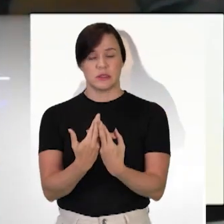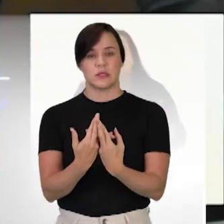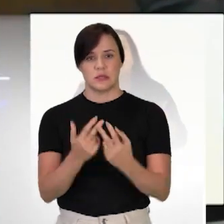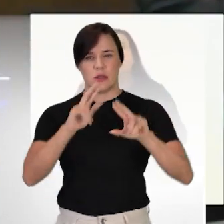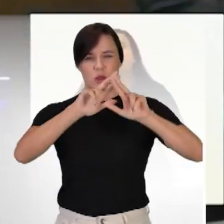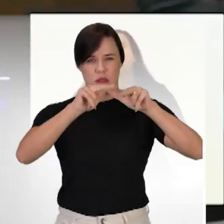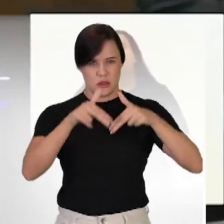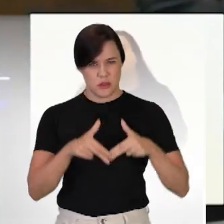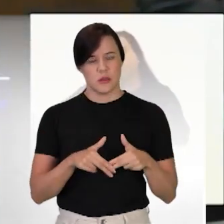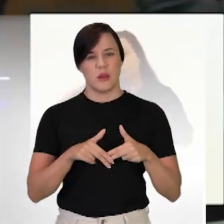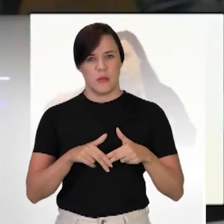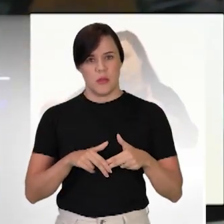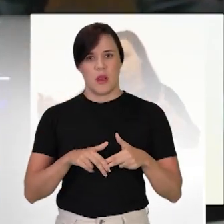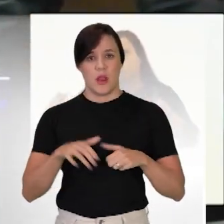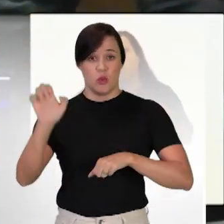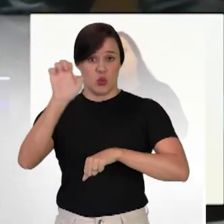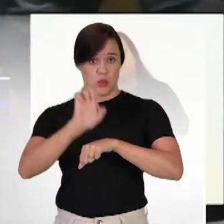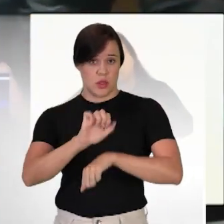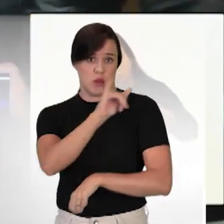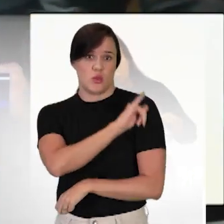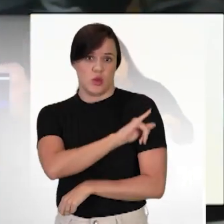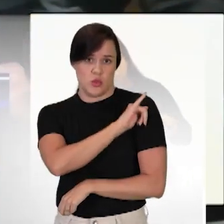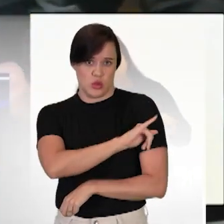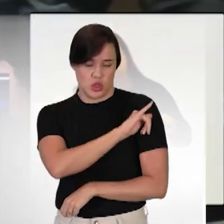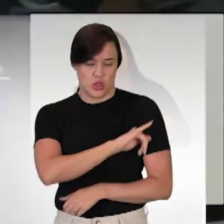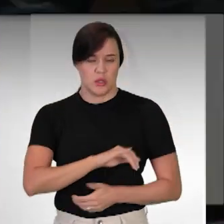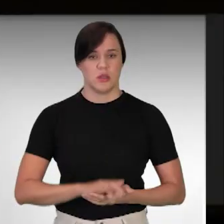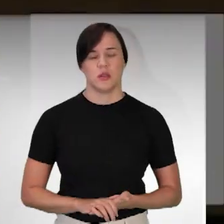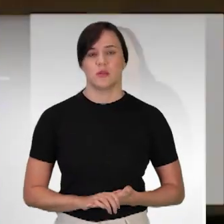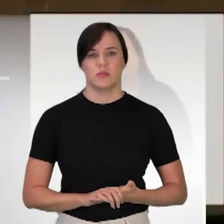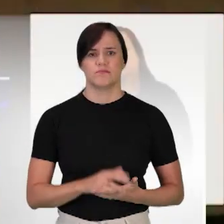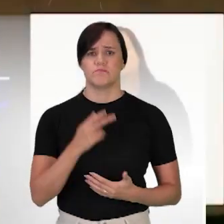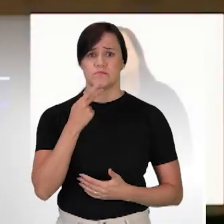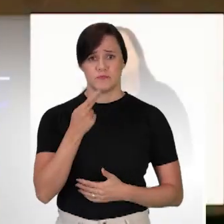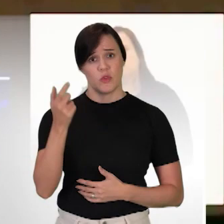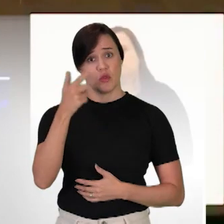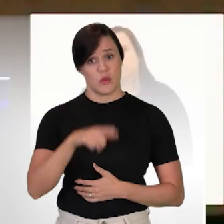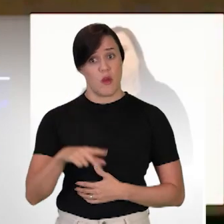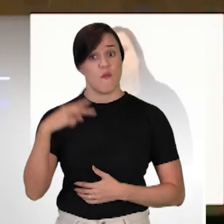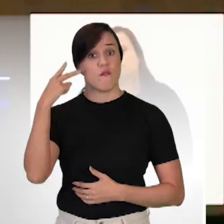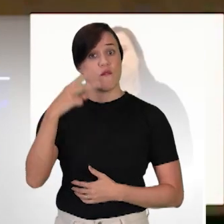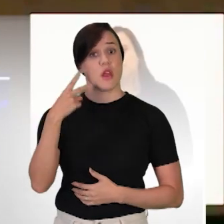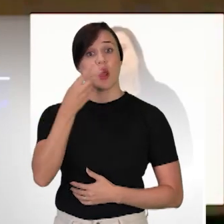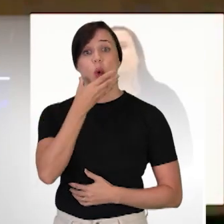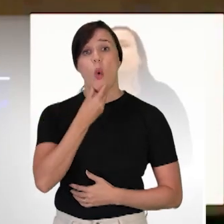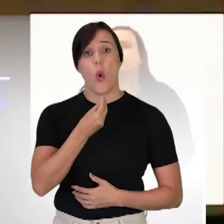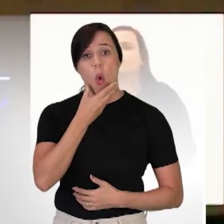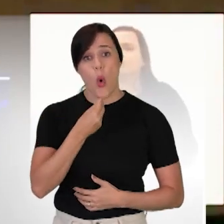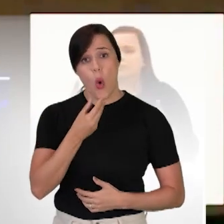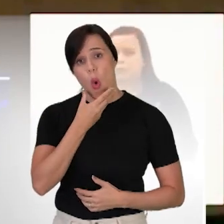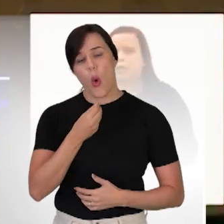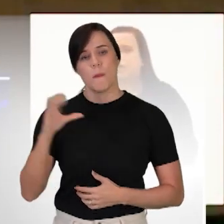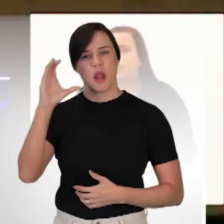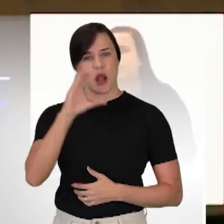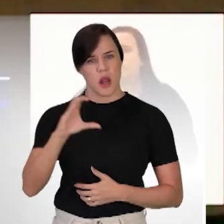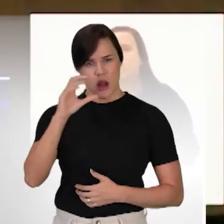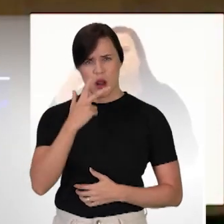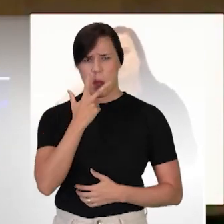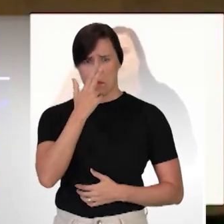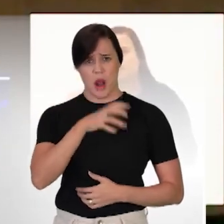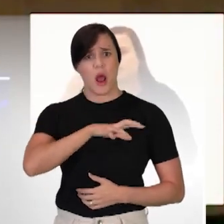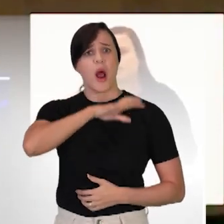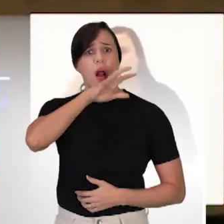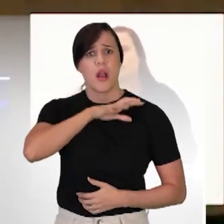Legislativa do Estado do Rio de Janeiro, a Alerj. Digo e repito, o vereador homem de Niterói parece um